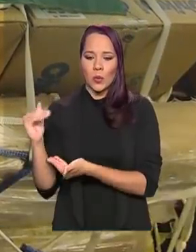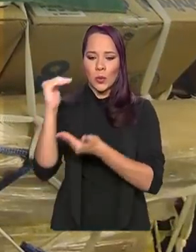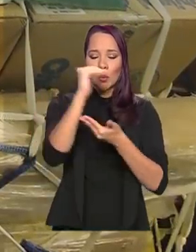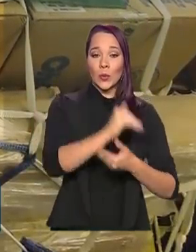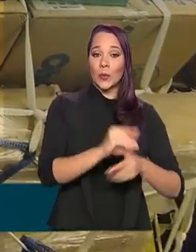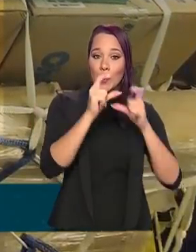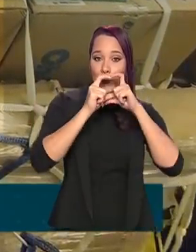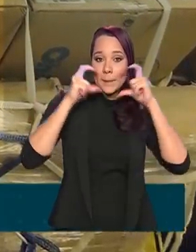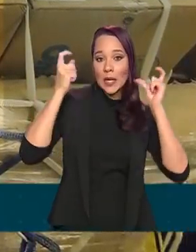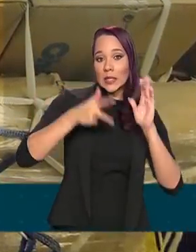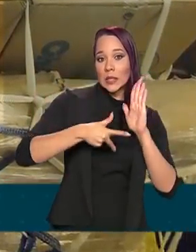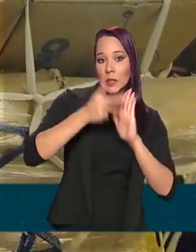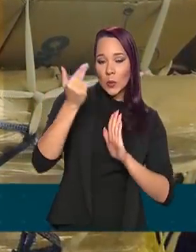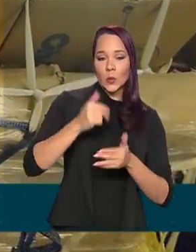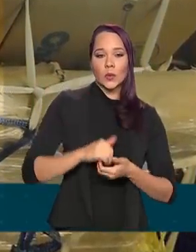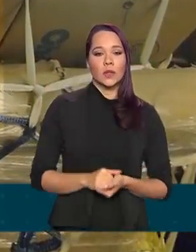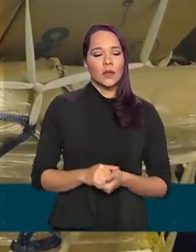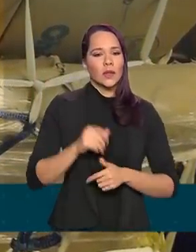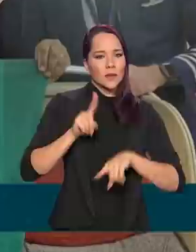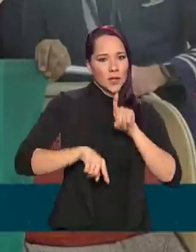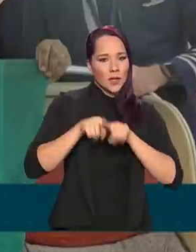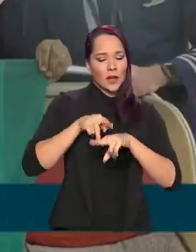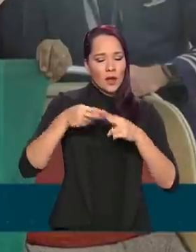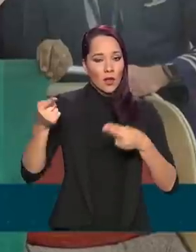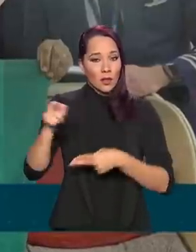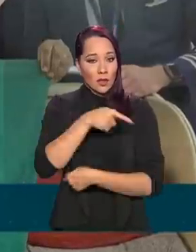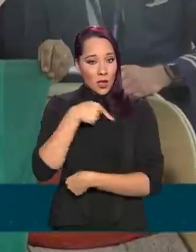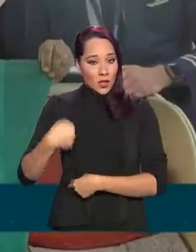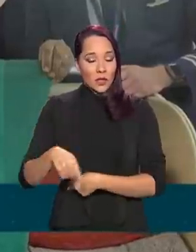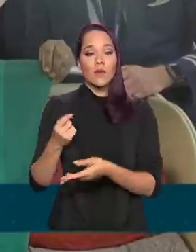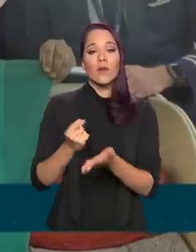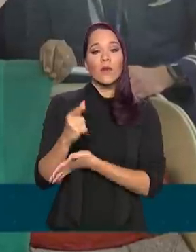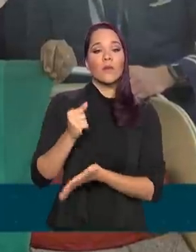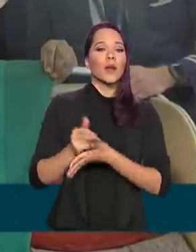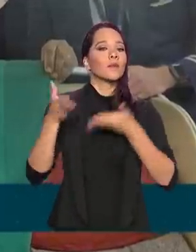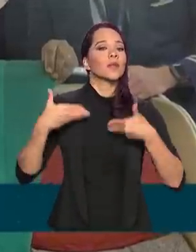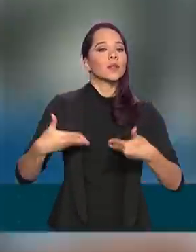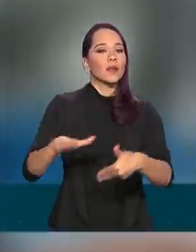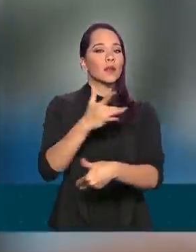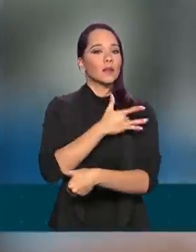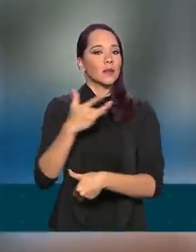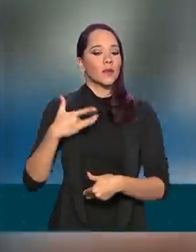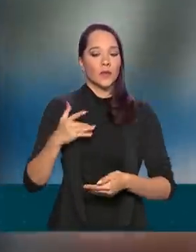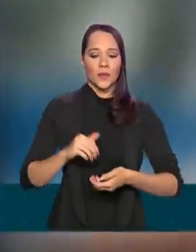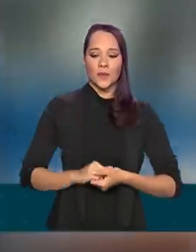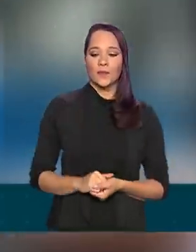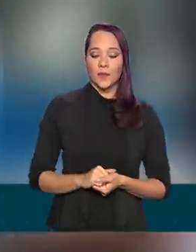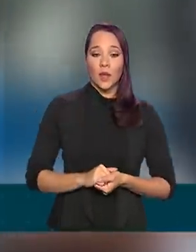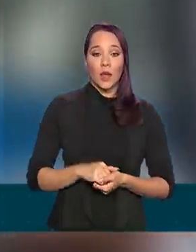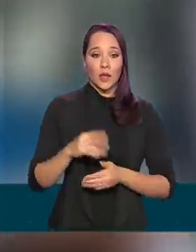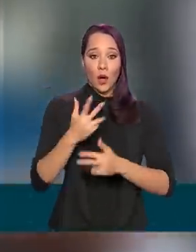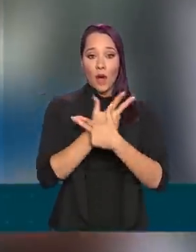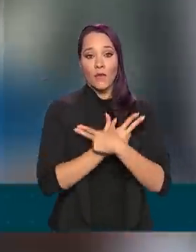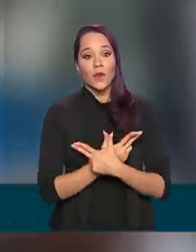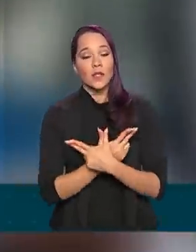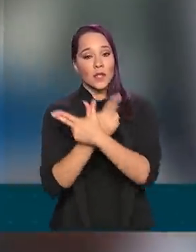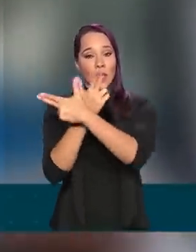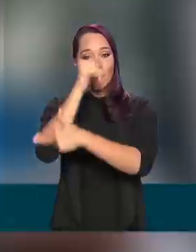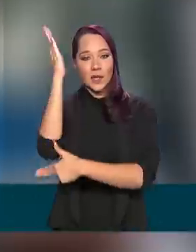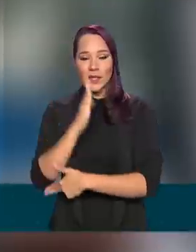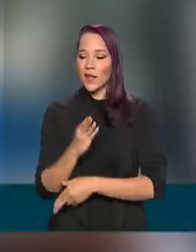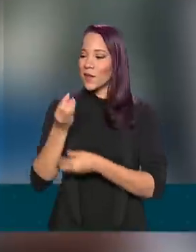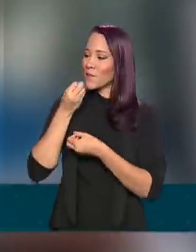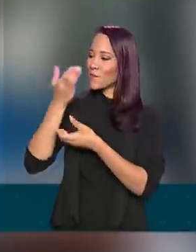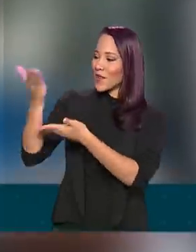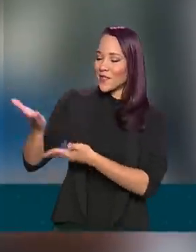máscaras cirúrgicas. O material que veio da China foi comprado pelo Ministério da Saúde. A Força Aérea Brasileira dá as boas-vindas